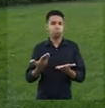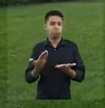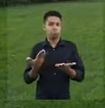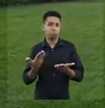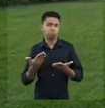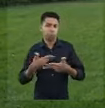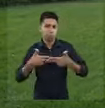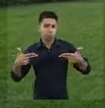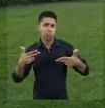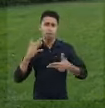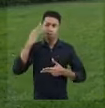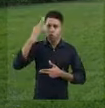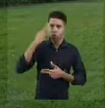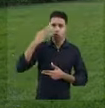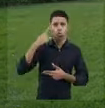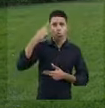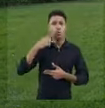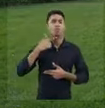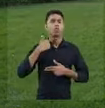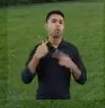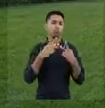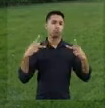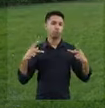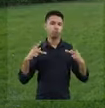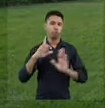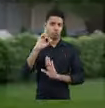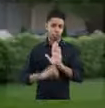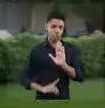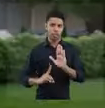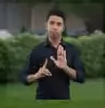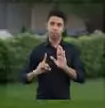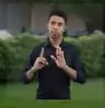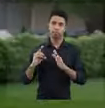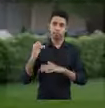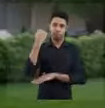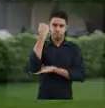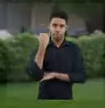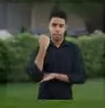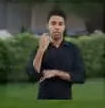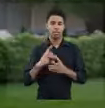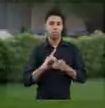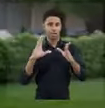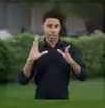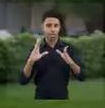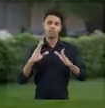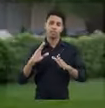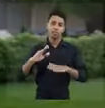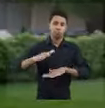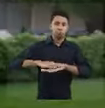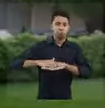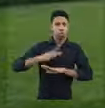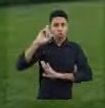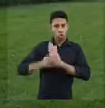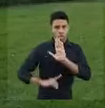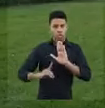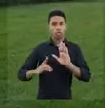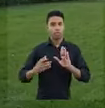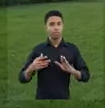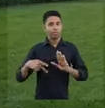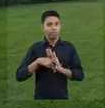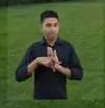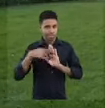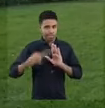consciência, de crença, de convicção filosófica e política São pilares da democracia e do Estado Democrático e do Direito O